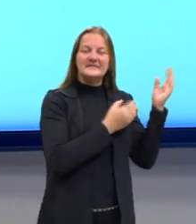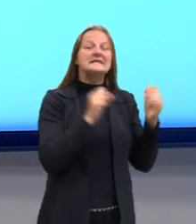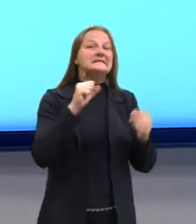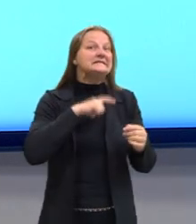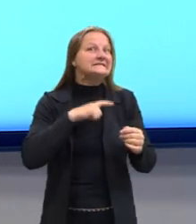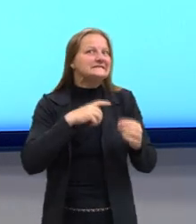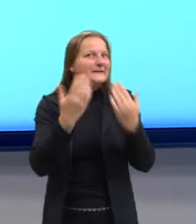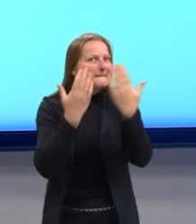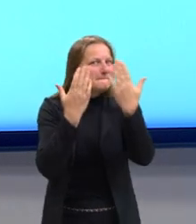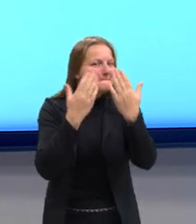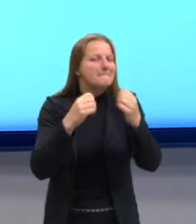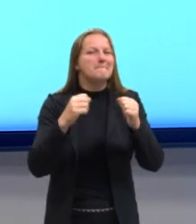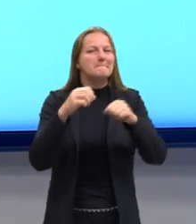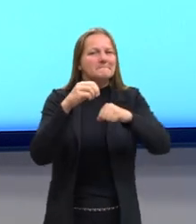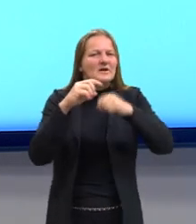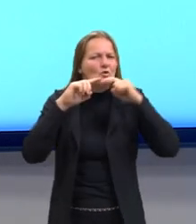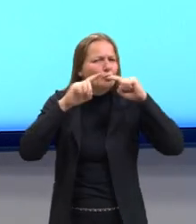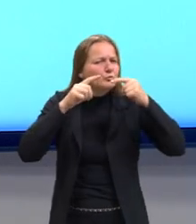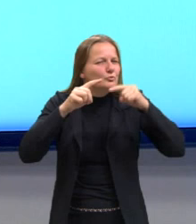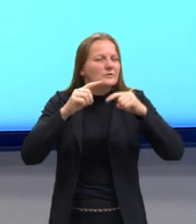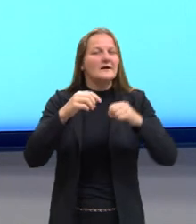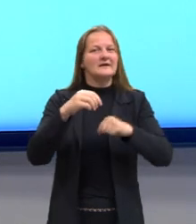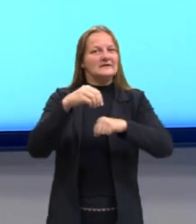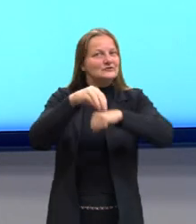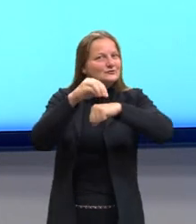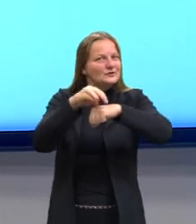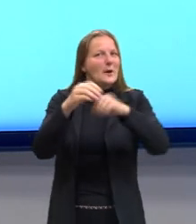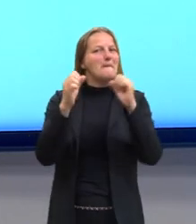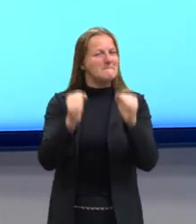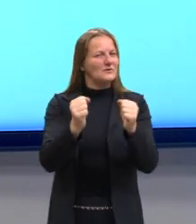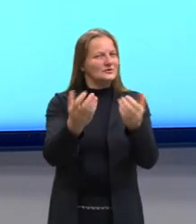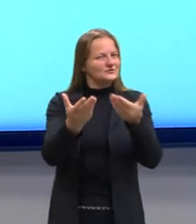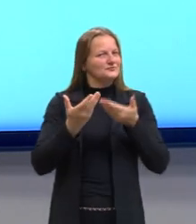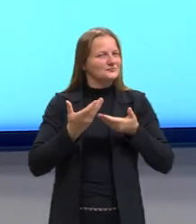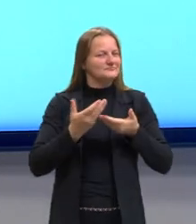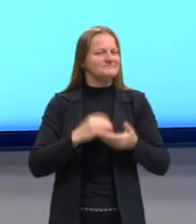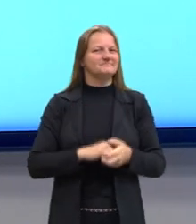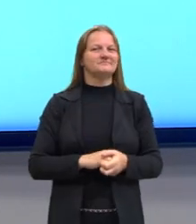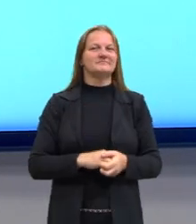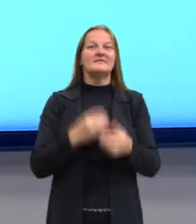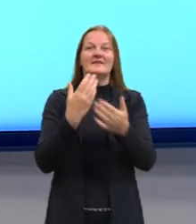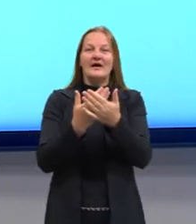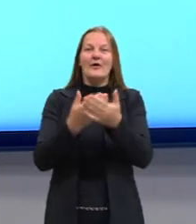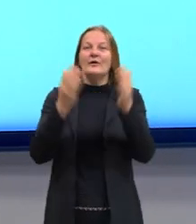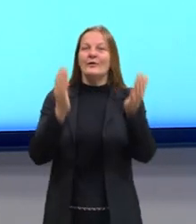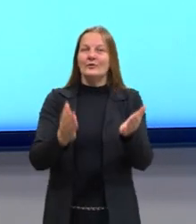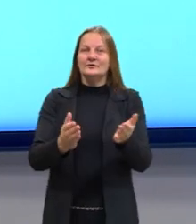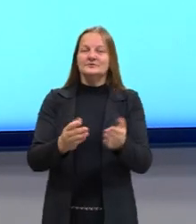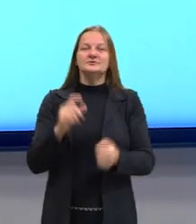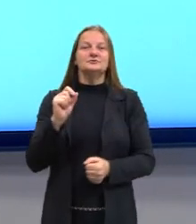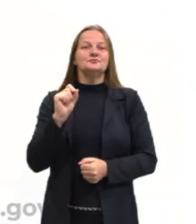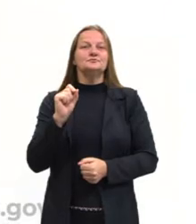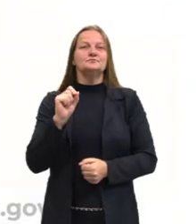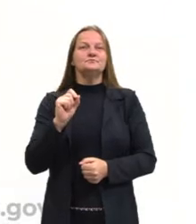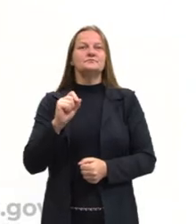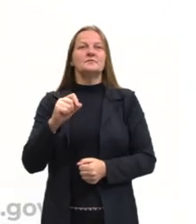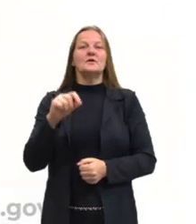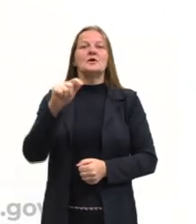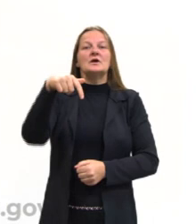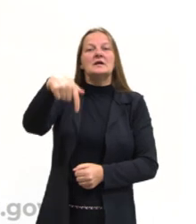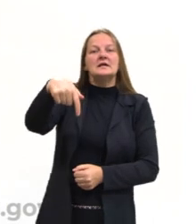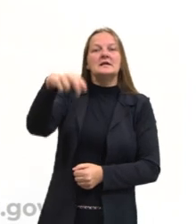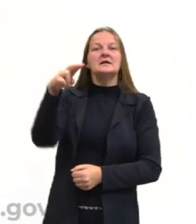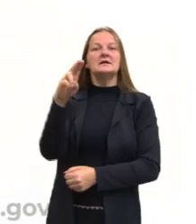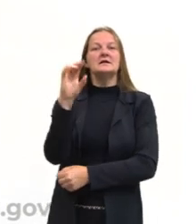fazer alguma crítica, alguma sugestão de aula também, é tudo muito bem-vindo. A nossa aula hoje é sobre o quinhentismo. E o que